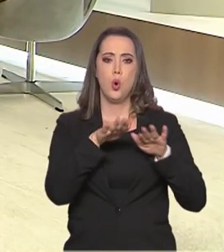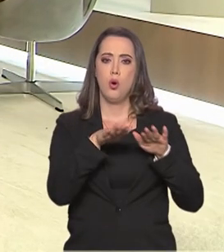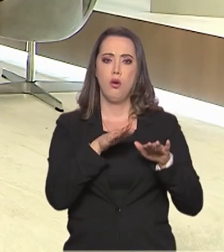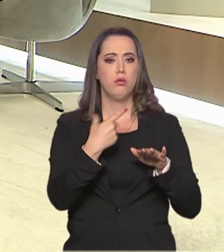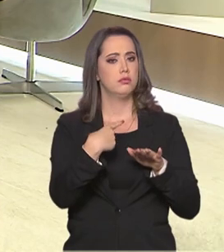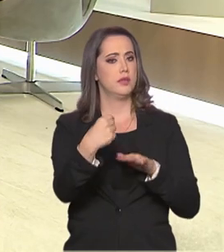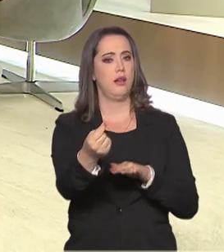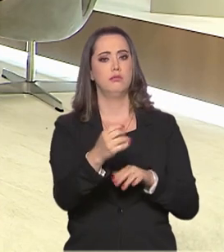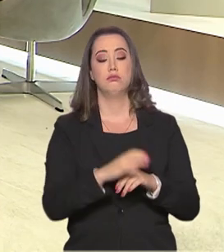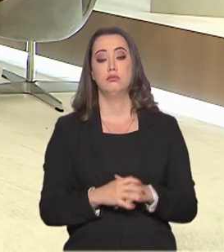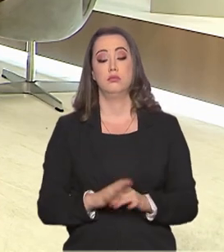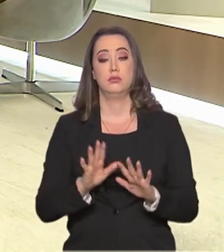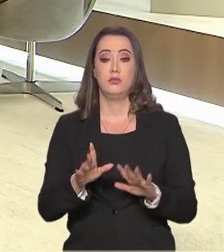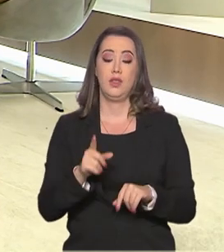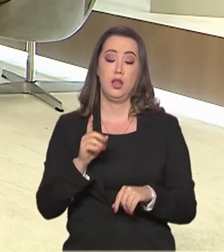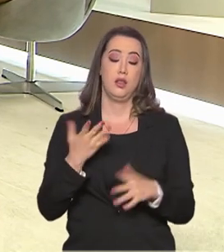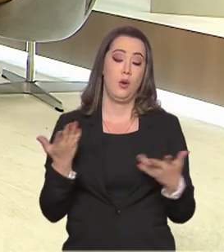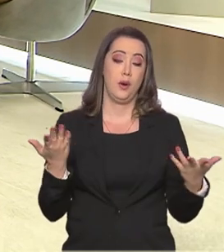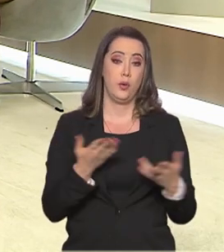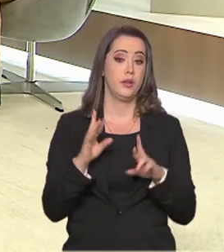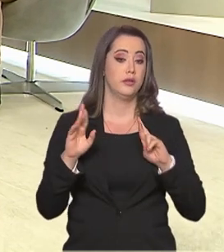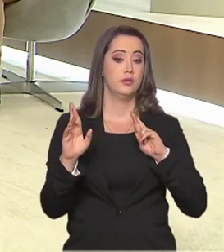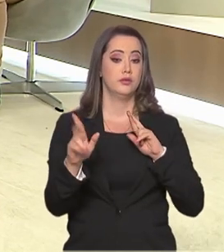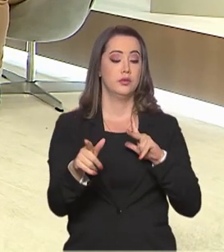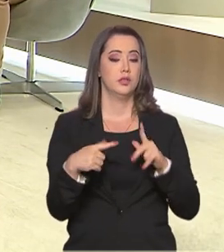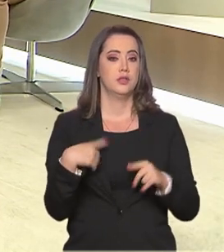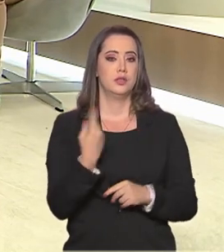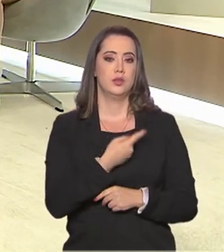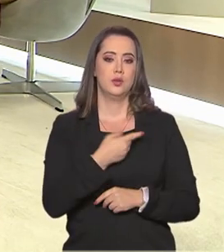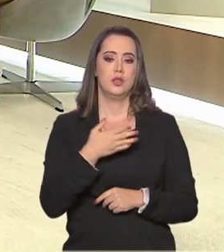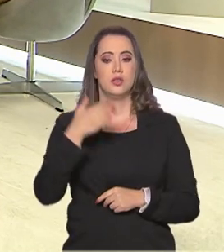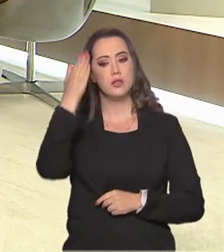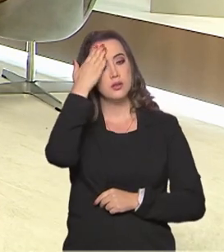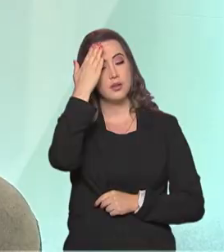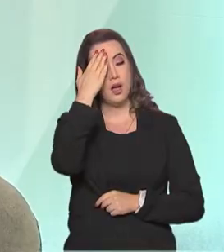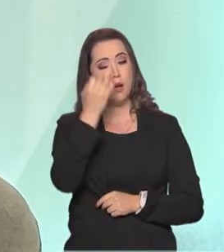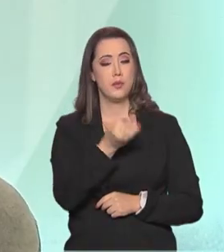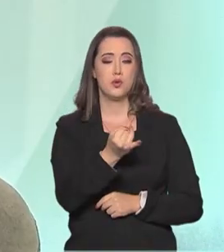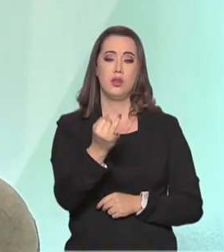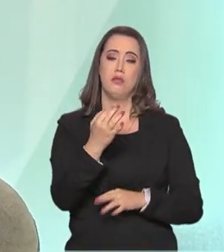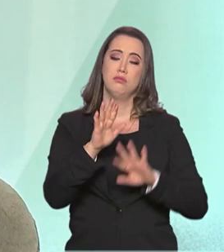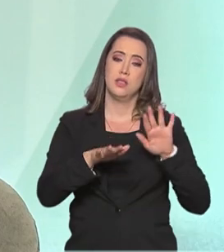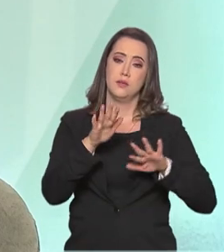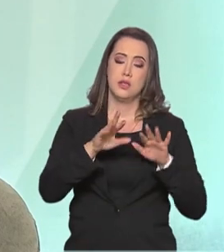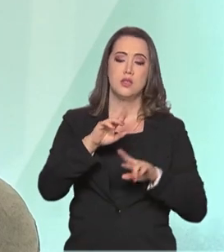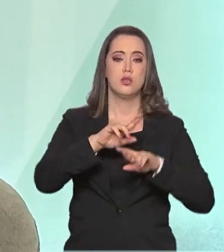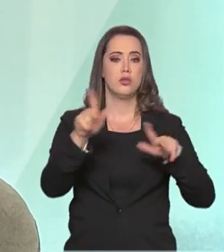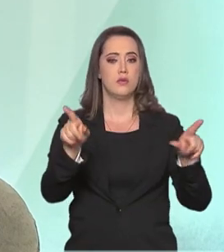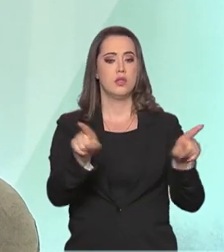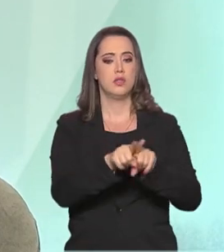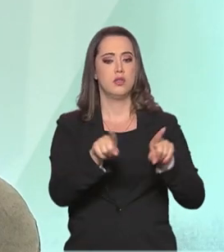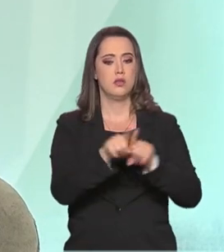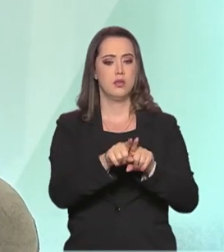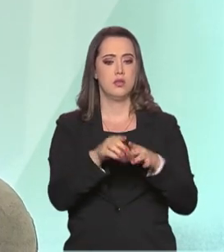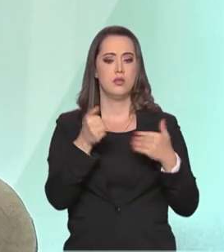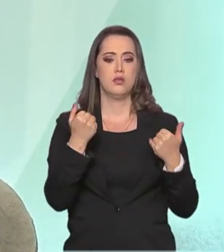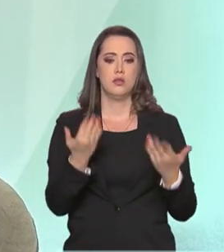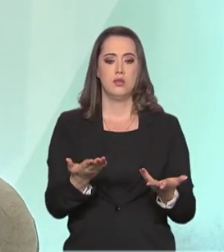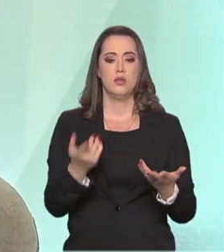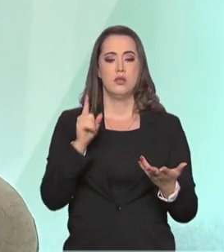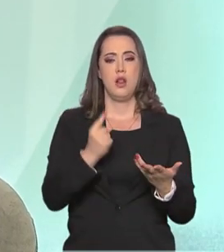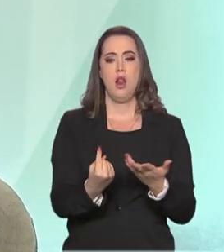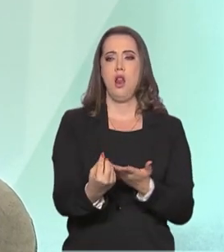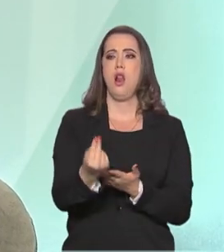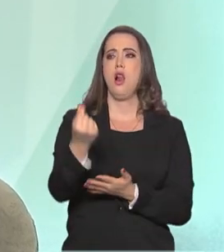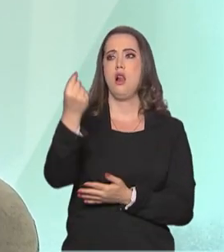embora. Então, vai ser uma Olimpíada um pouco diferente do que a gente está acostumado, muito diferente acho que também do que o Barão, do Pierre de Coubertin,